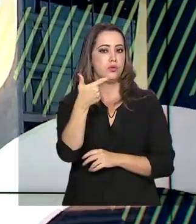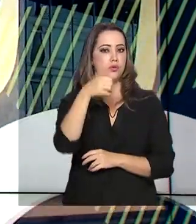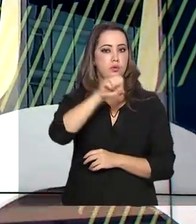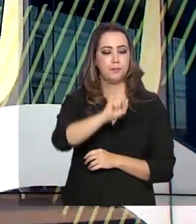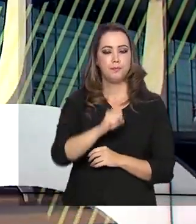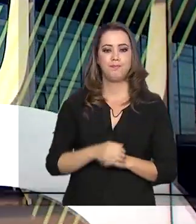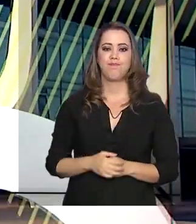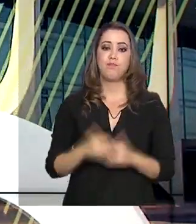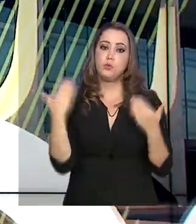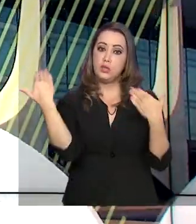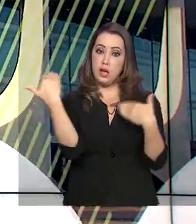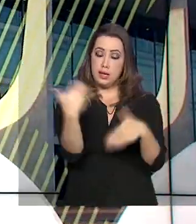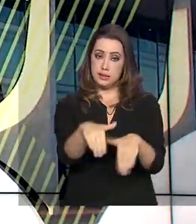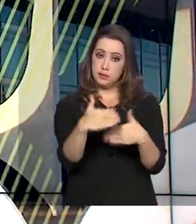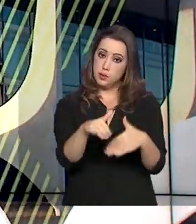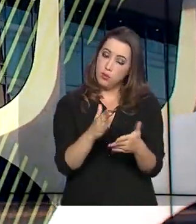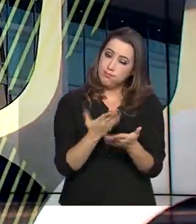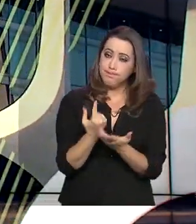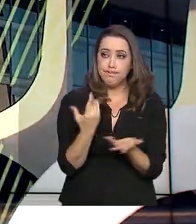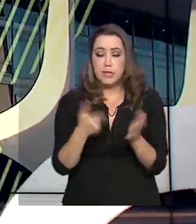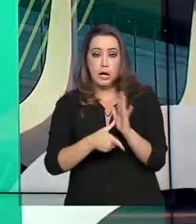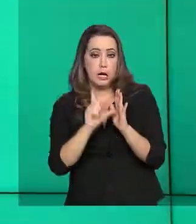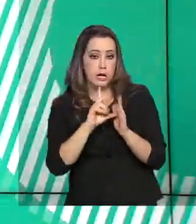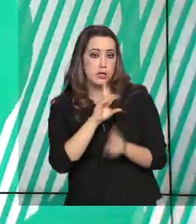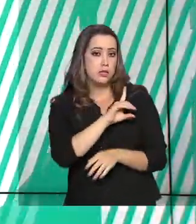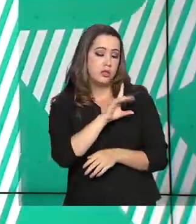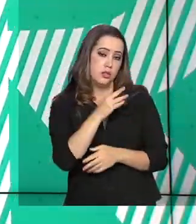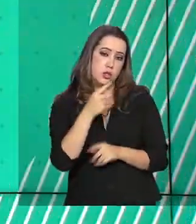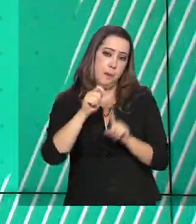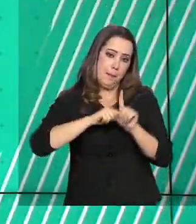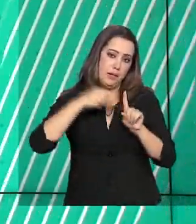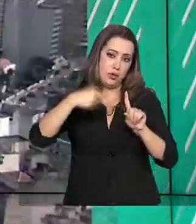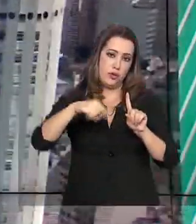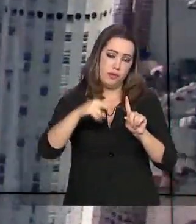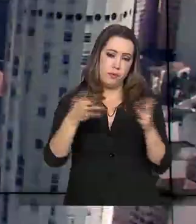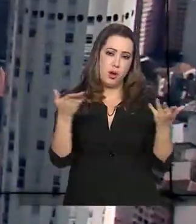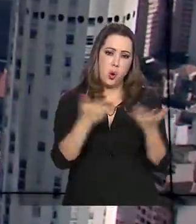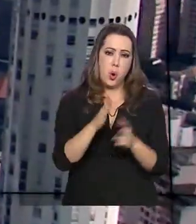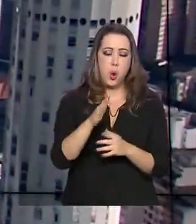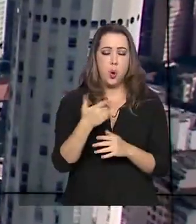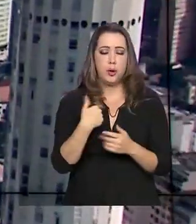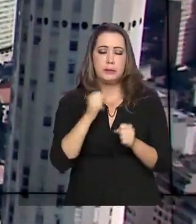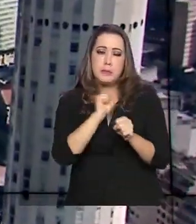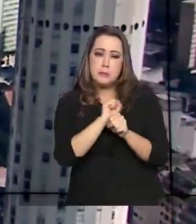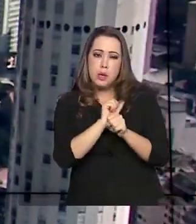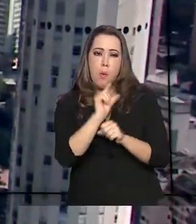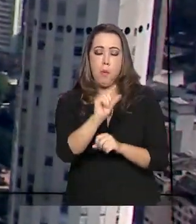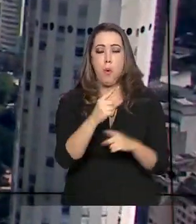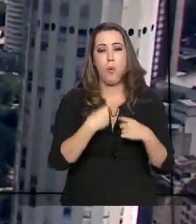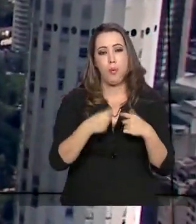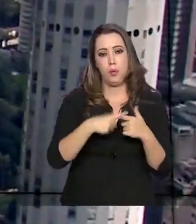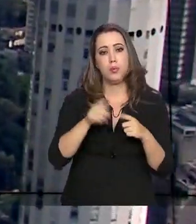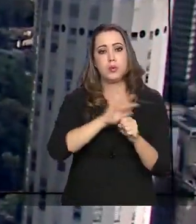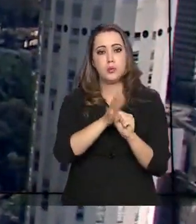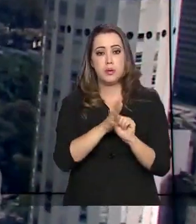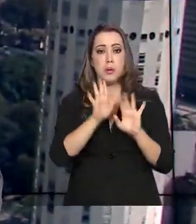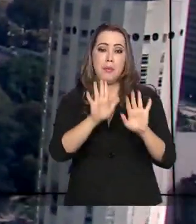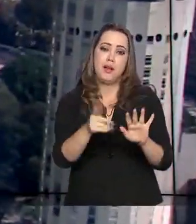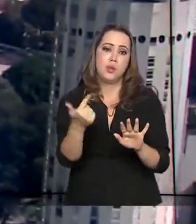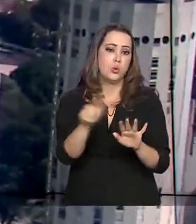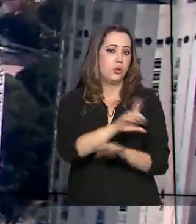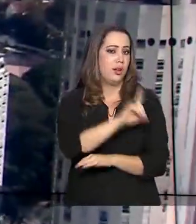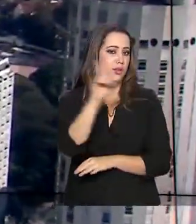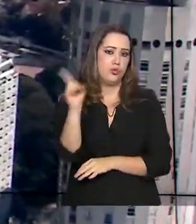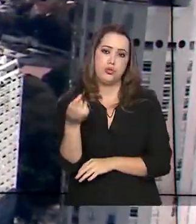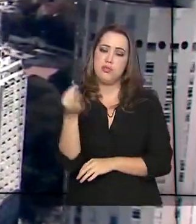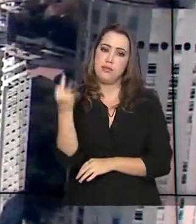28. As provas, que a princípio seriam em novembro, serão adiadas por causa da pandemia de coronavírus, mas ainda não tem